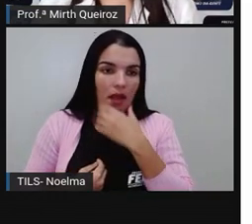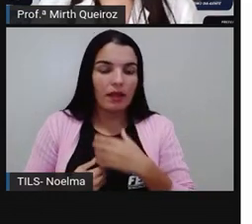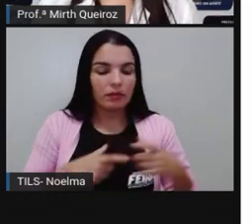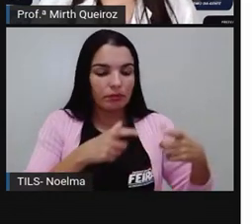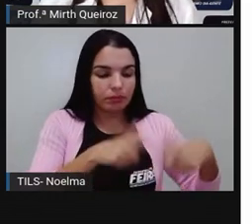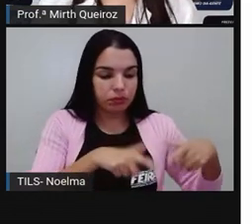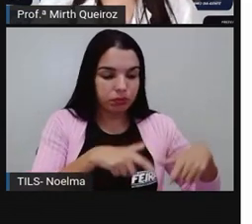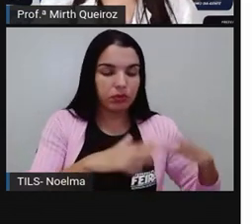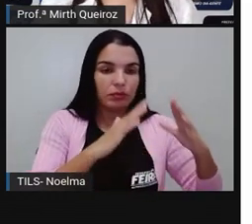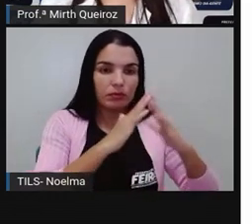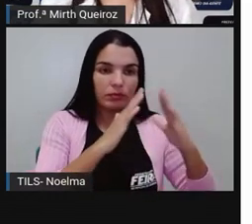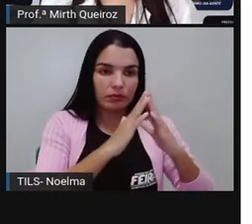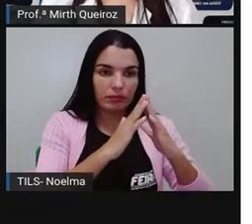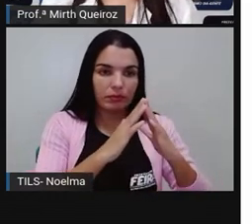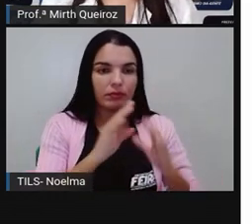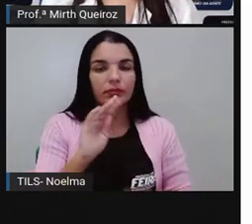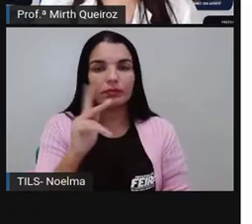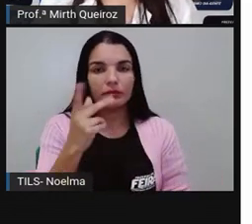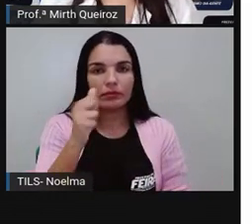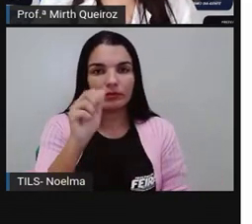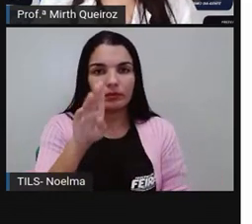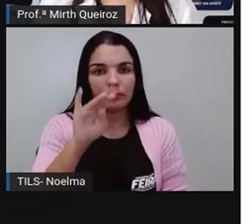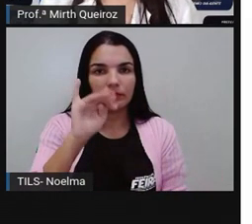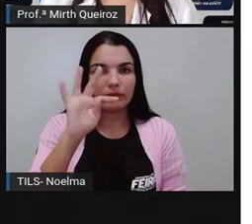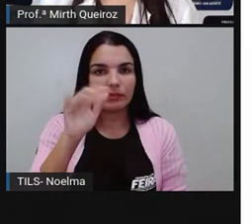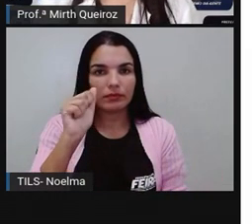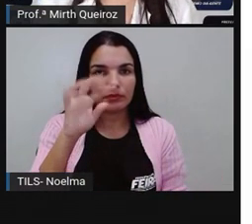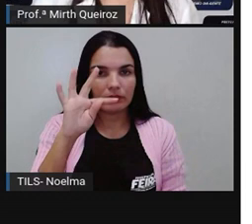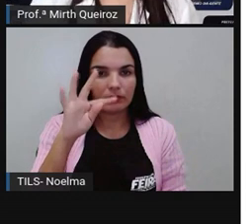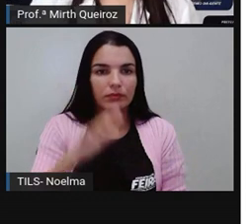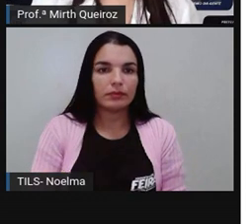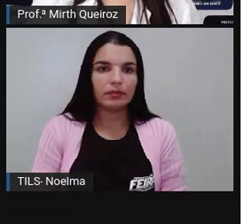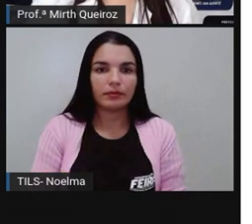ele vive, aí a gente está falando sobre habitat, certo?